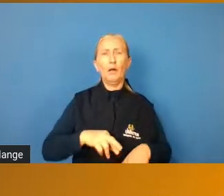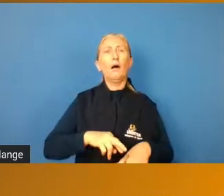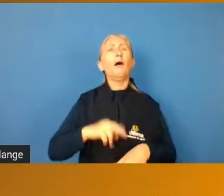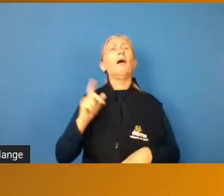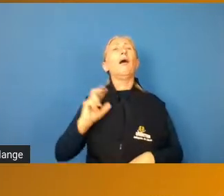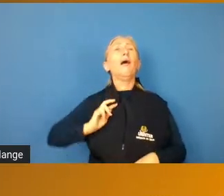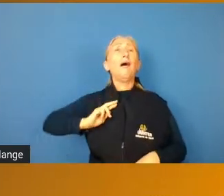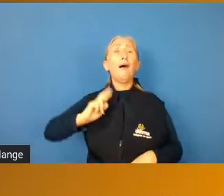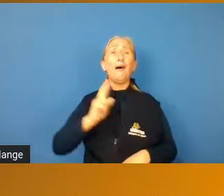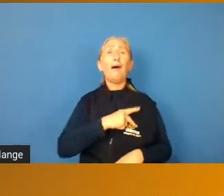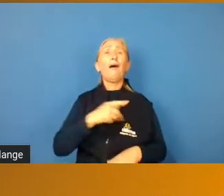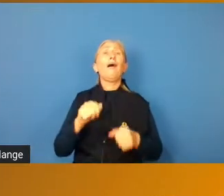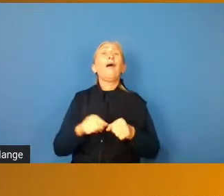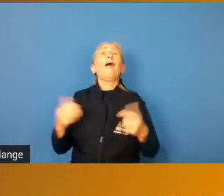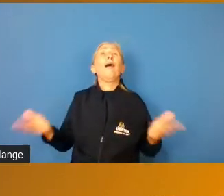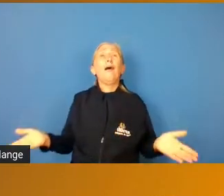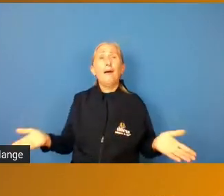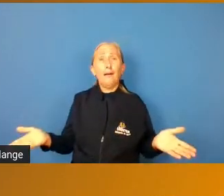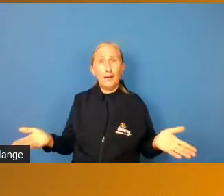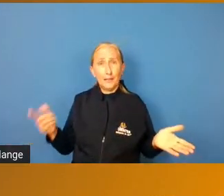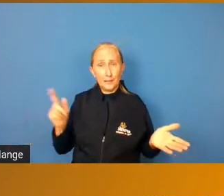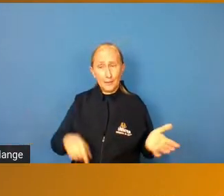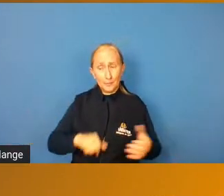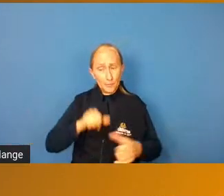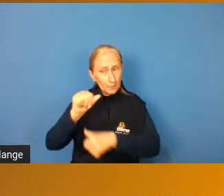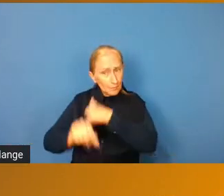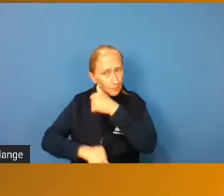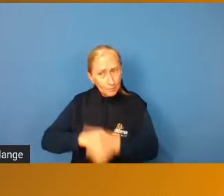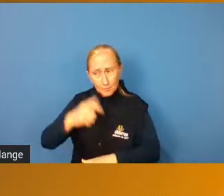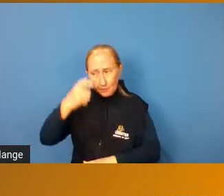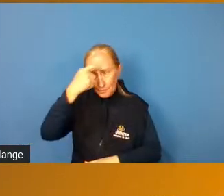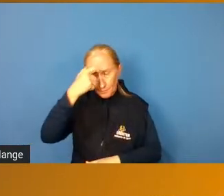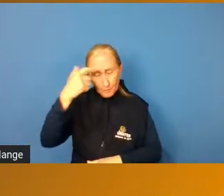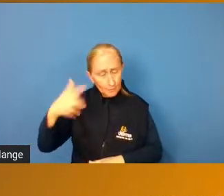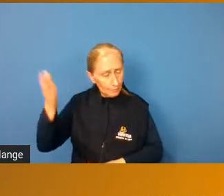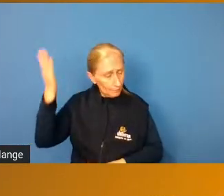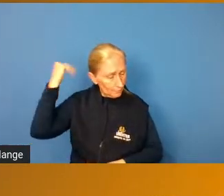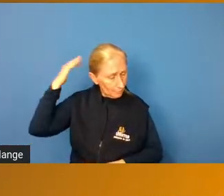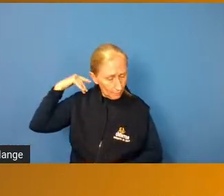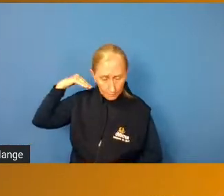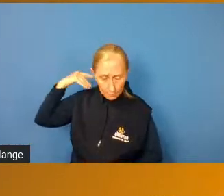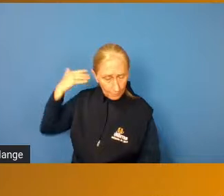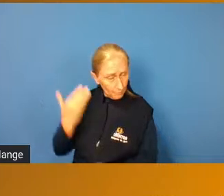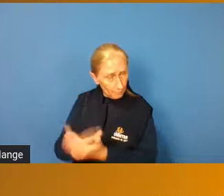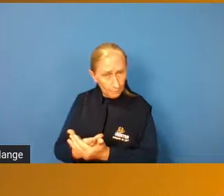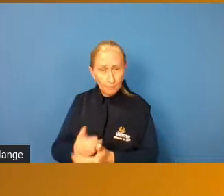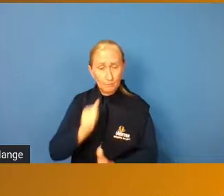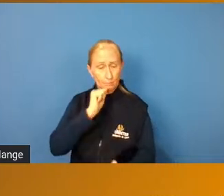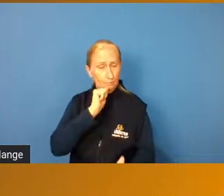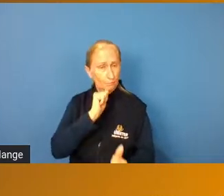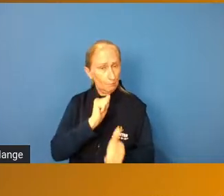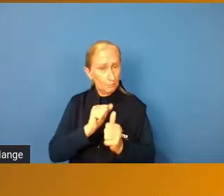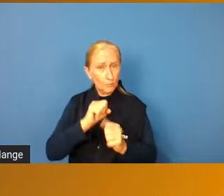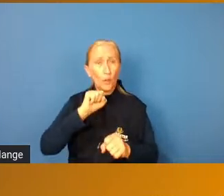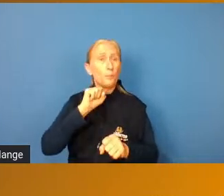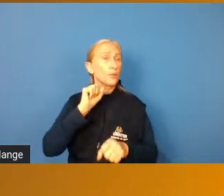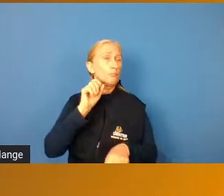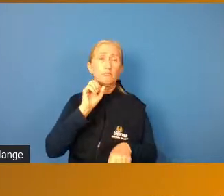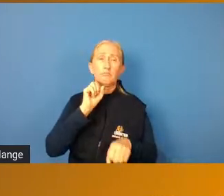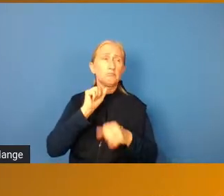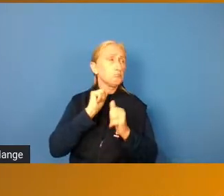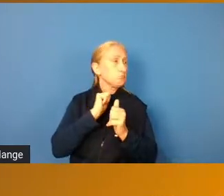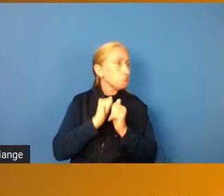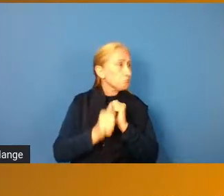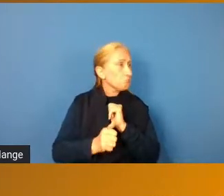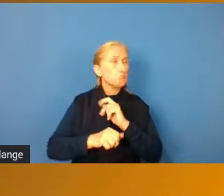Então, a gente precisa quebrar esses paradigmas que vêm anteriormente e que o esporte, a atividade física,